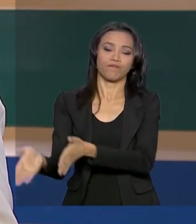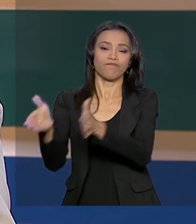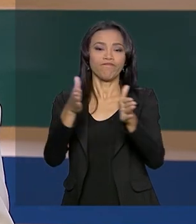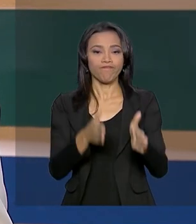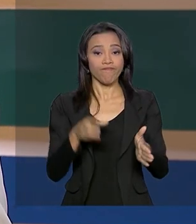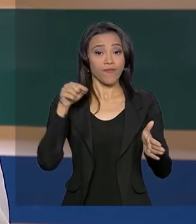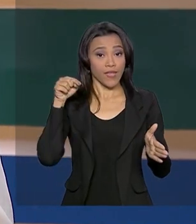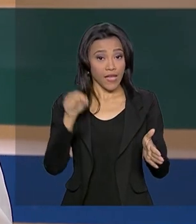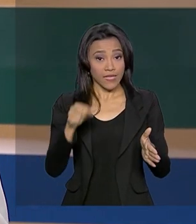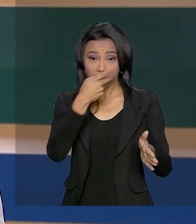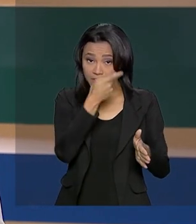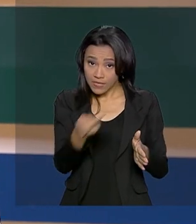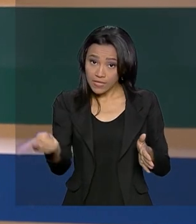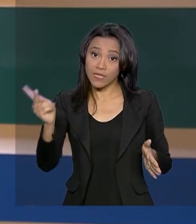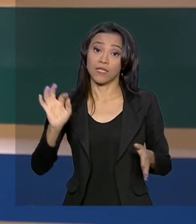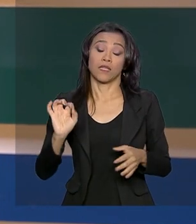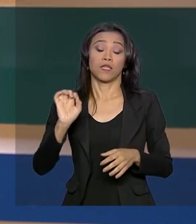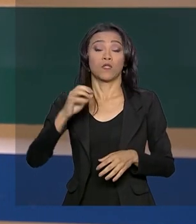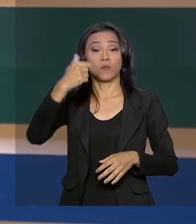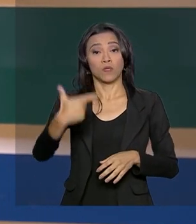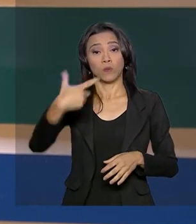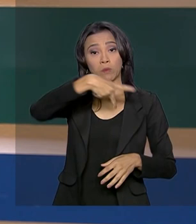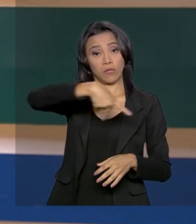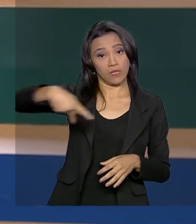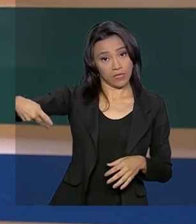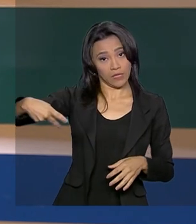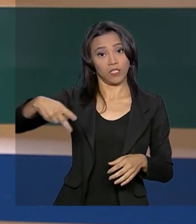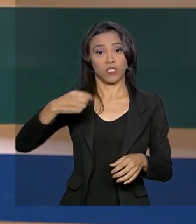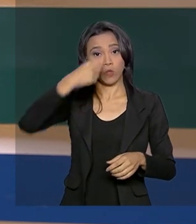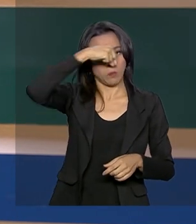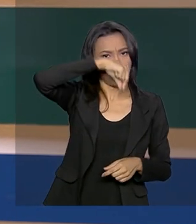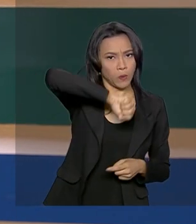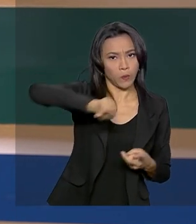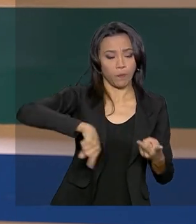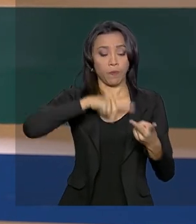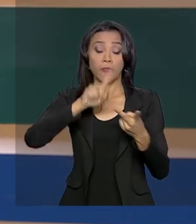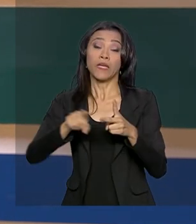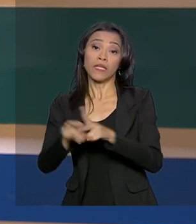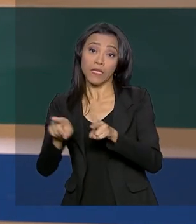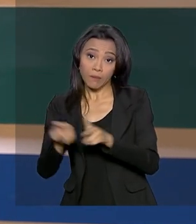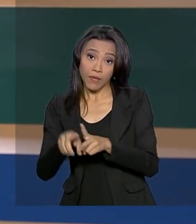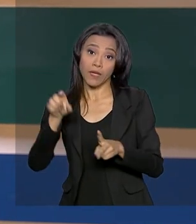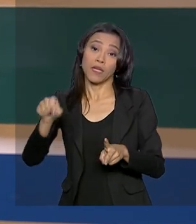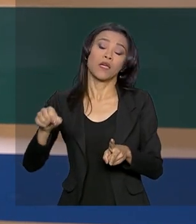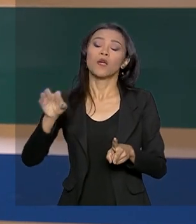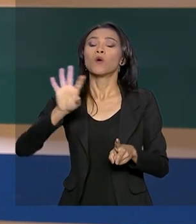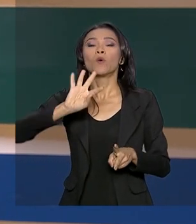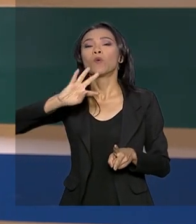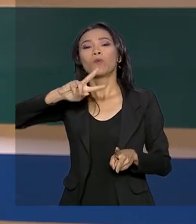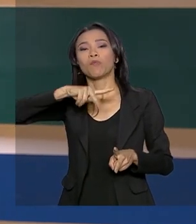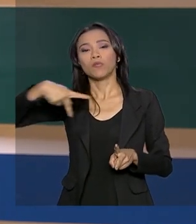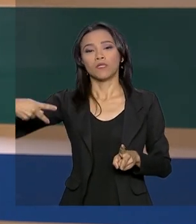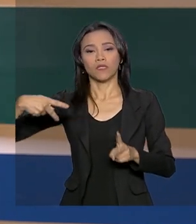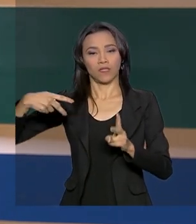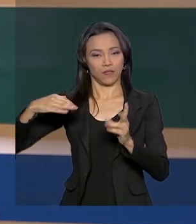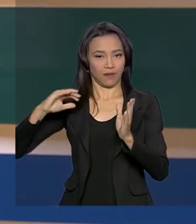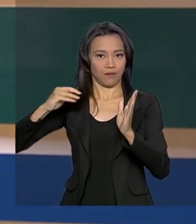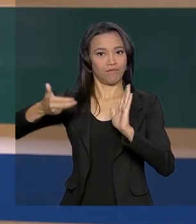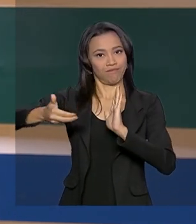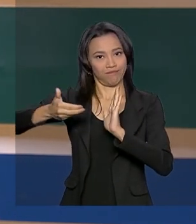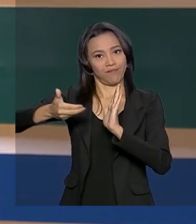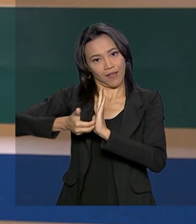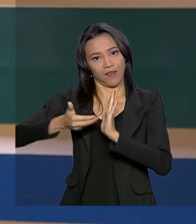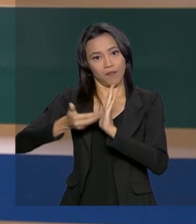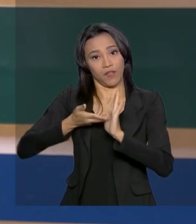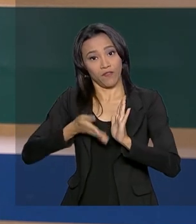com essa visita de Hamilton Mourão ao Peru e com a viagem do presidente da Câmara, Rodrigo Maia, à Inglaterra, quem assume a presidência é o presidente do